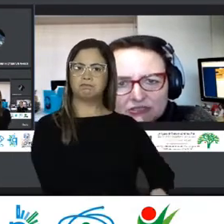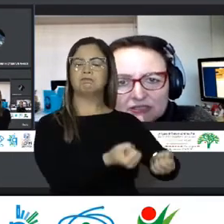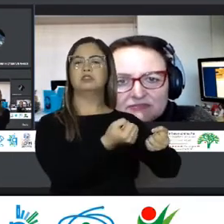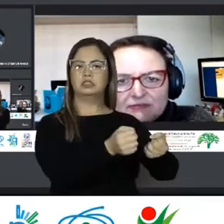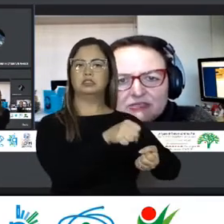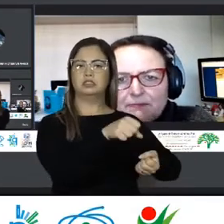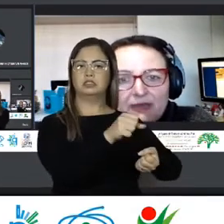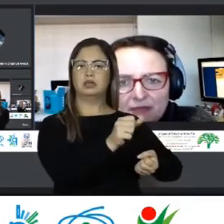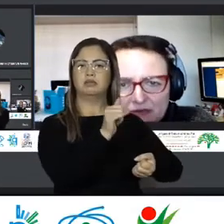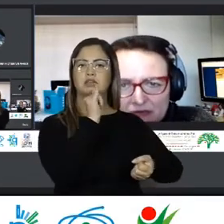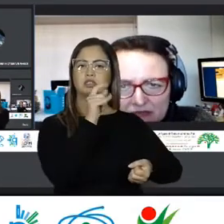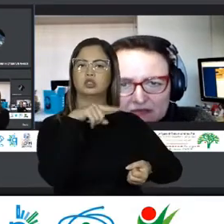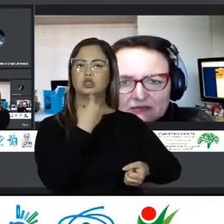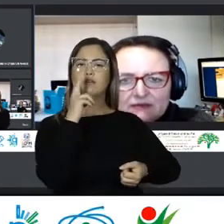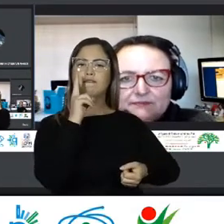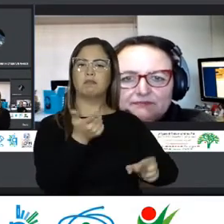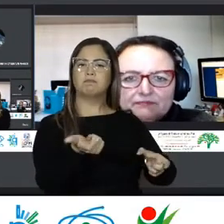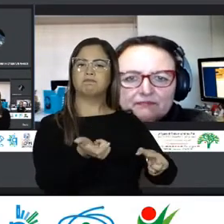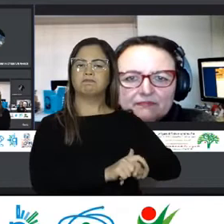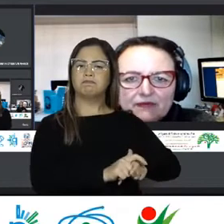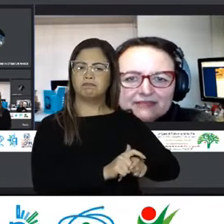Quantitativamente Bem menor